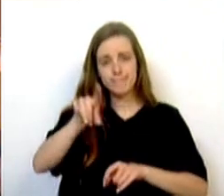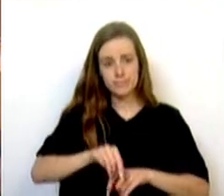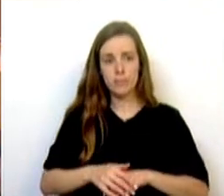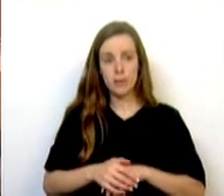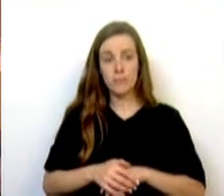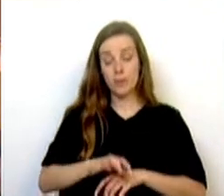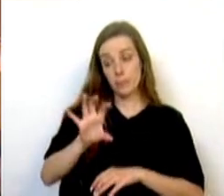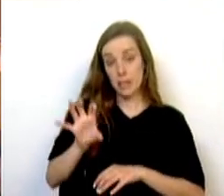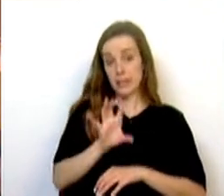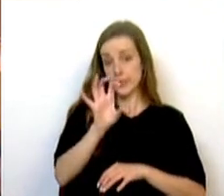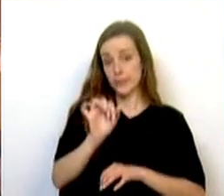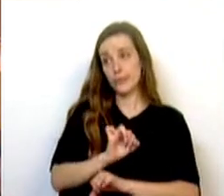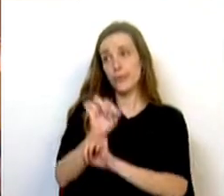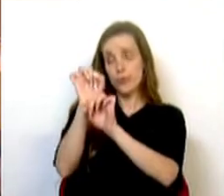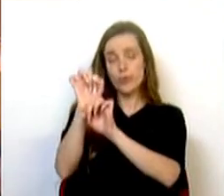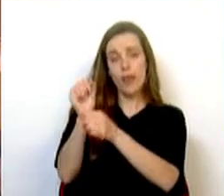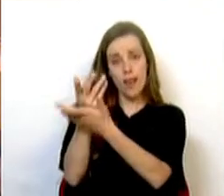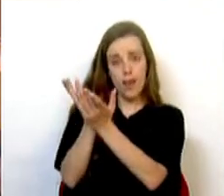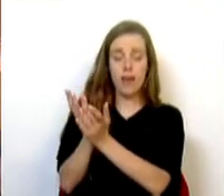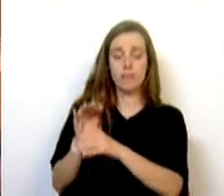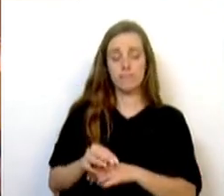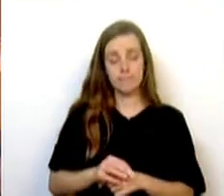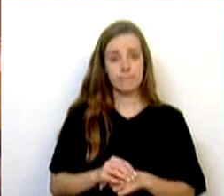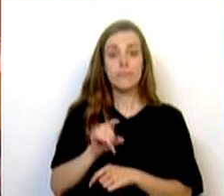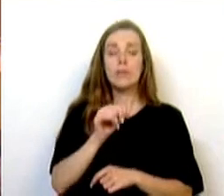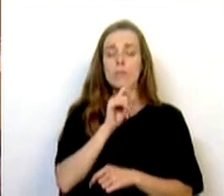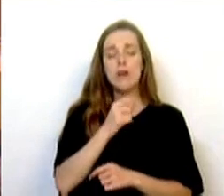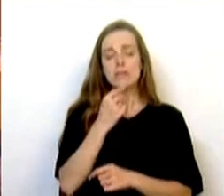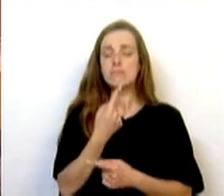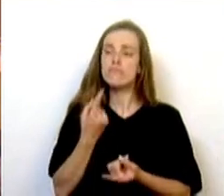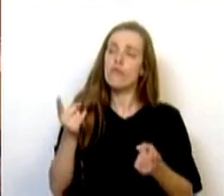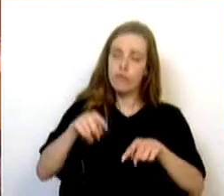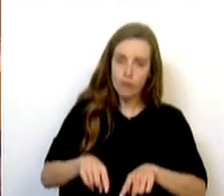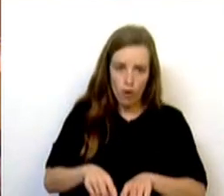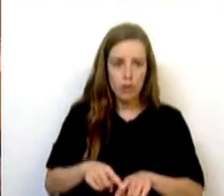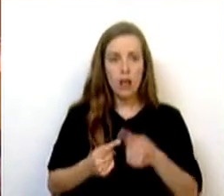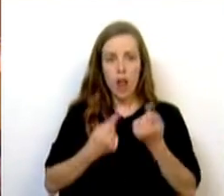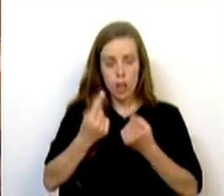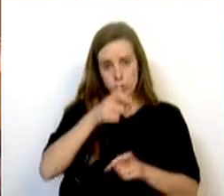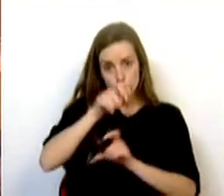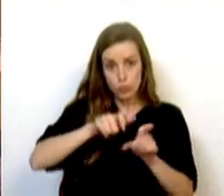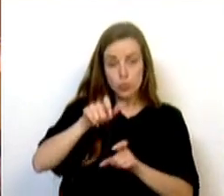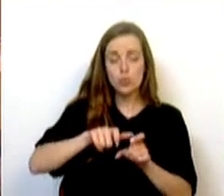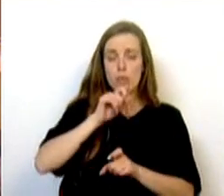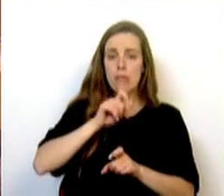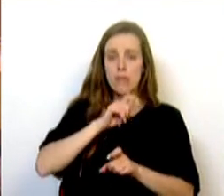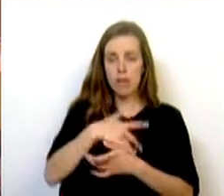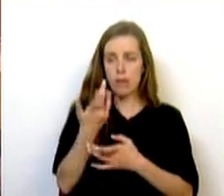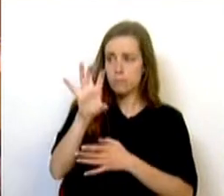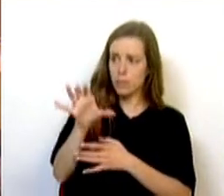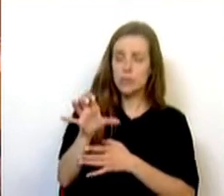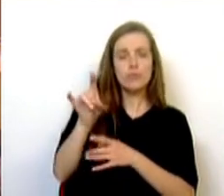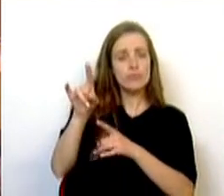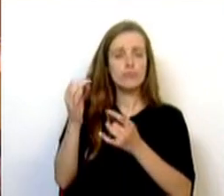de origem eventualmente atravessem, o que poderá ditar, em última instância, o regresso de algumas pessoas a esses países de origem.